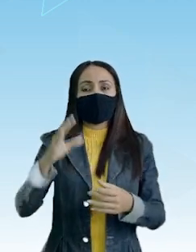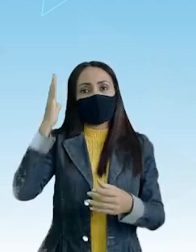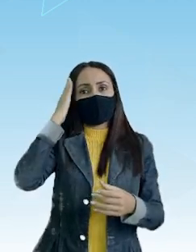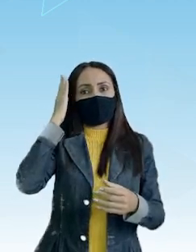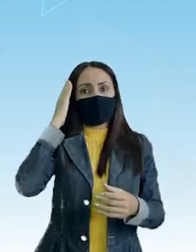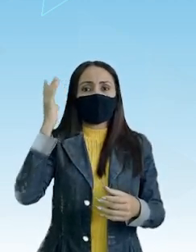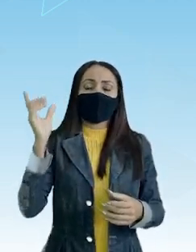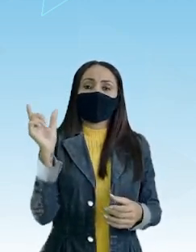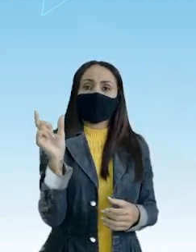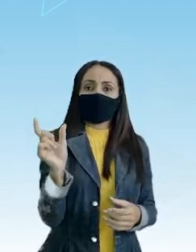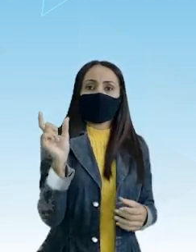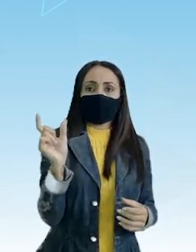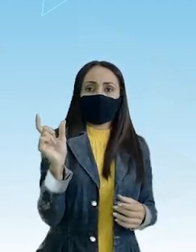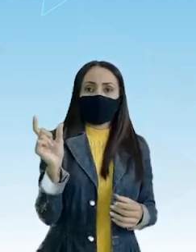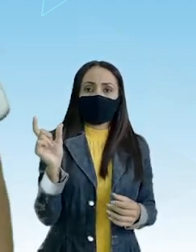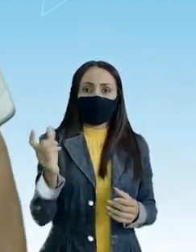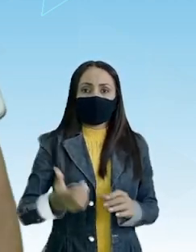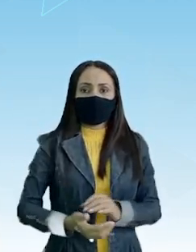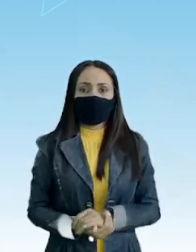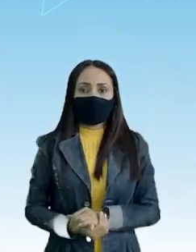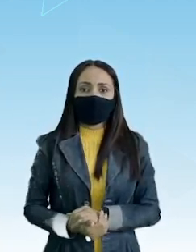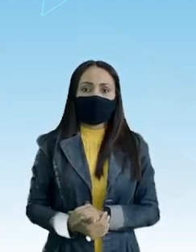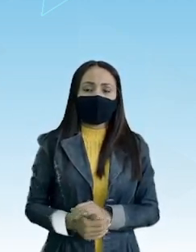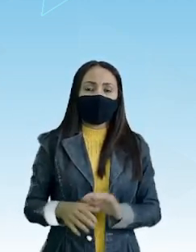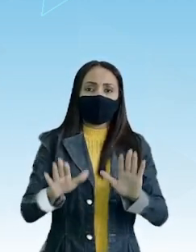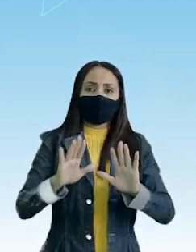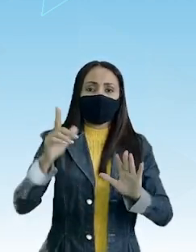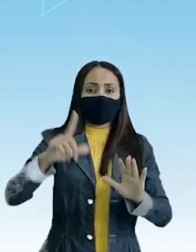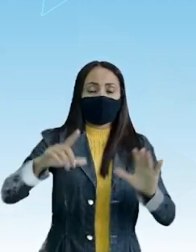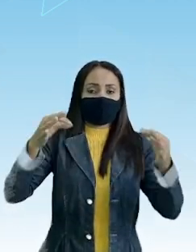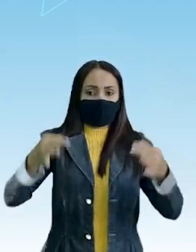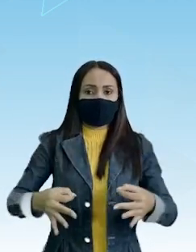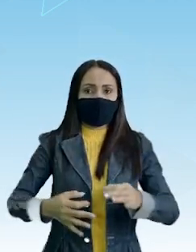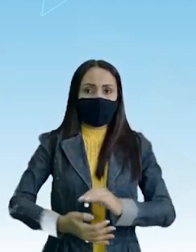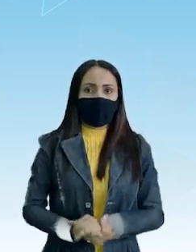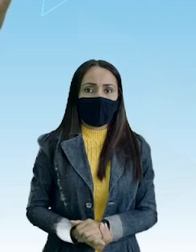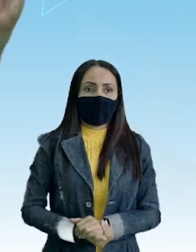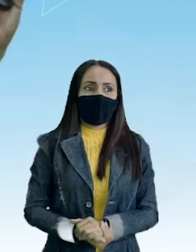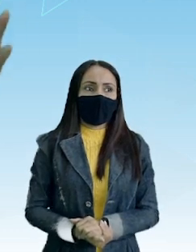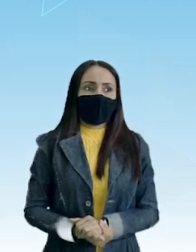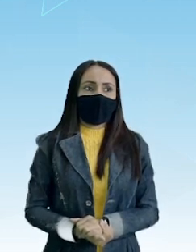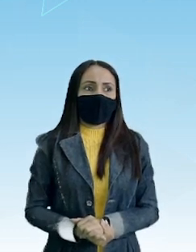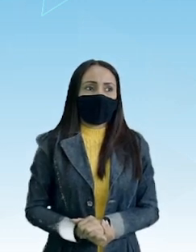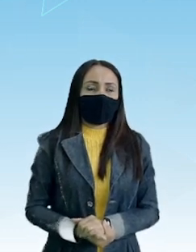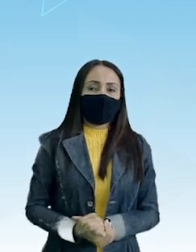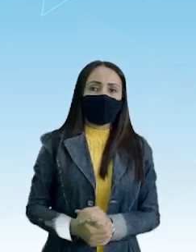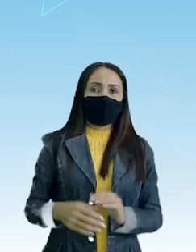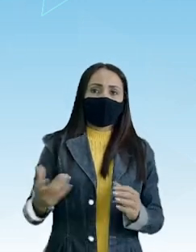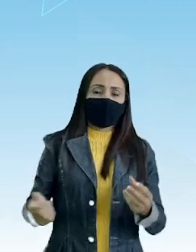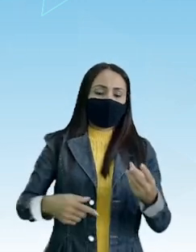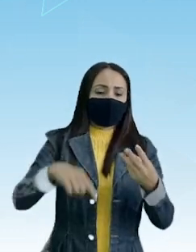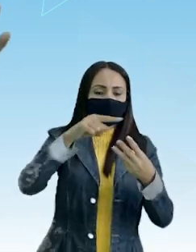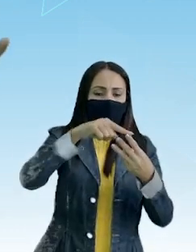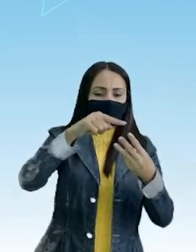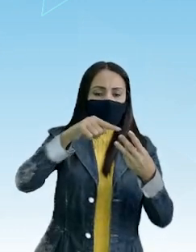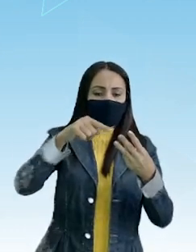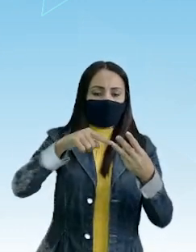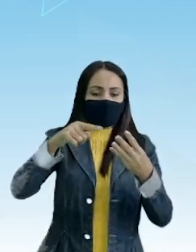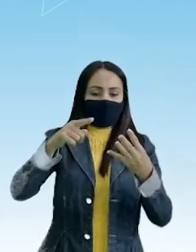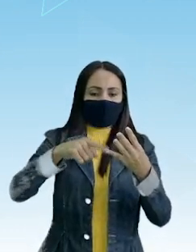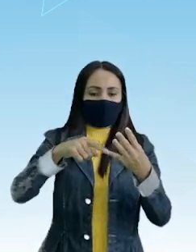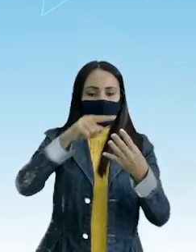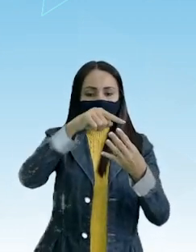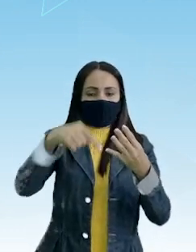palavra Ela assume Tal sentido E não outro Certo Então vamos lá Aqui Hipônimo Hiperônimo Antônimo